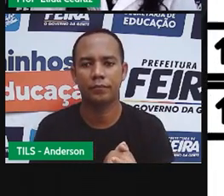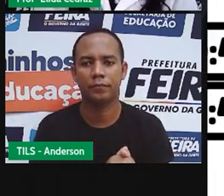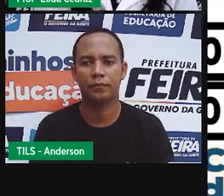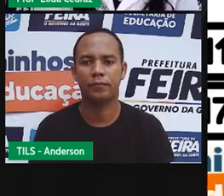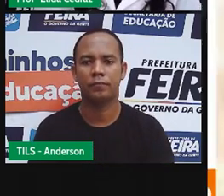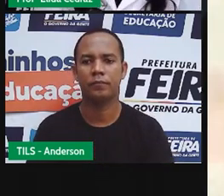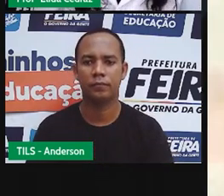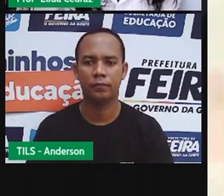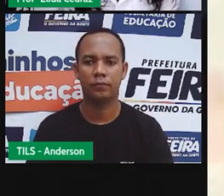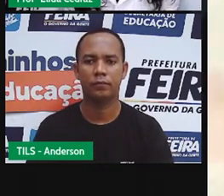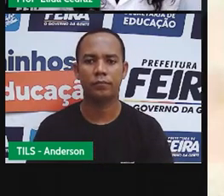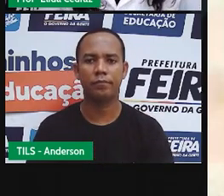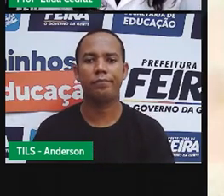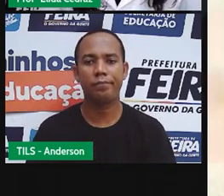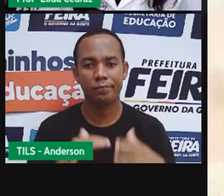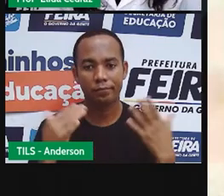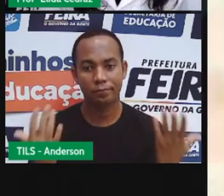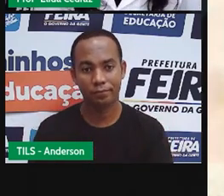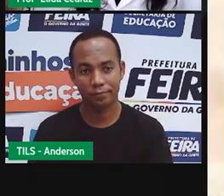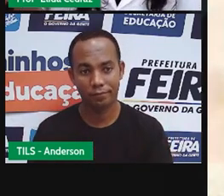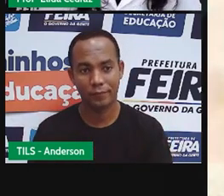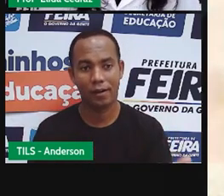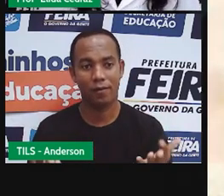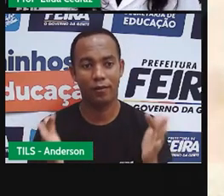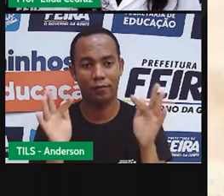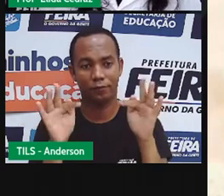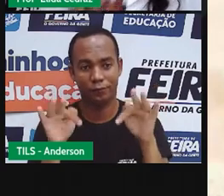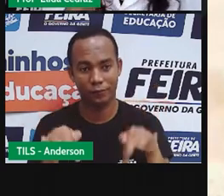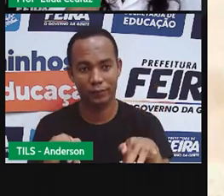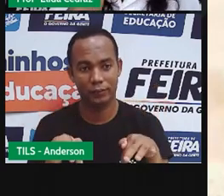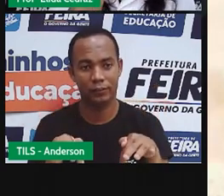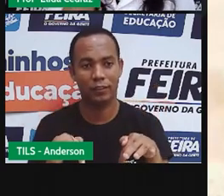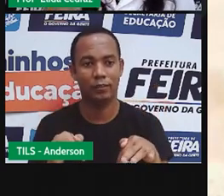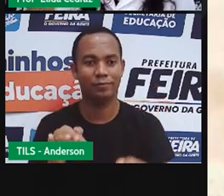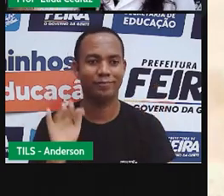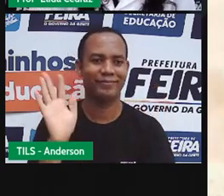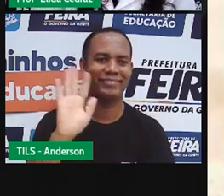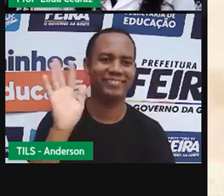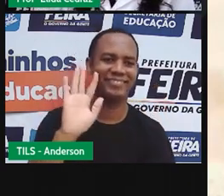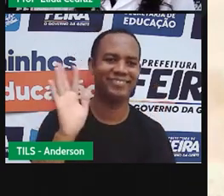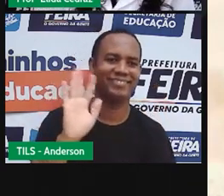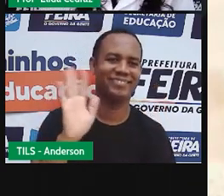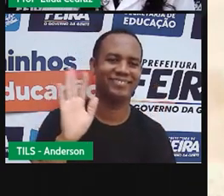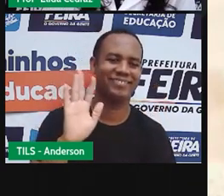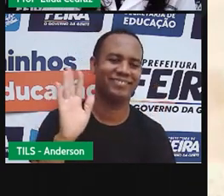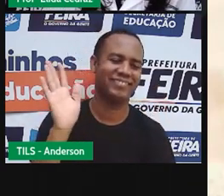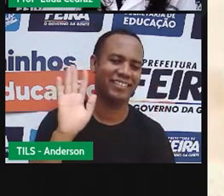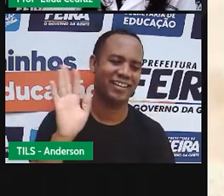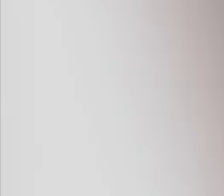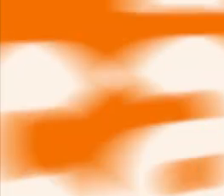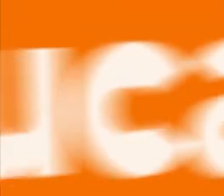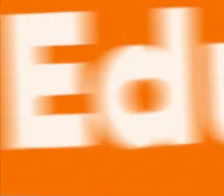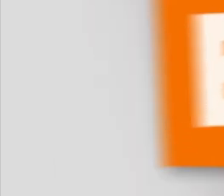Bom, o tempo passou, a aula acabou. Até a próxima aula.